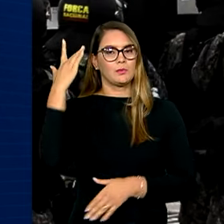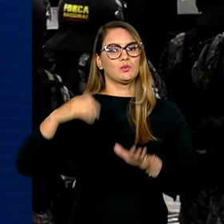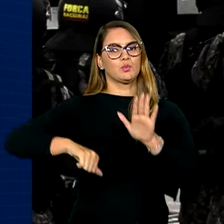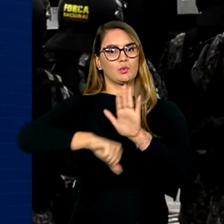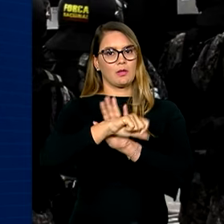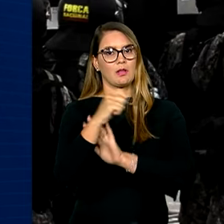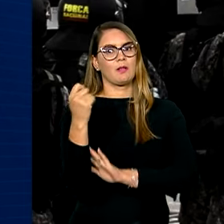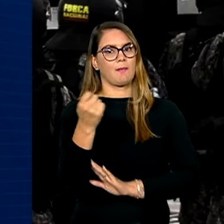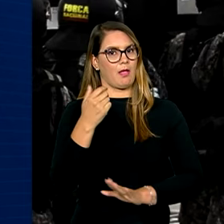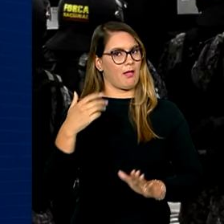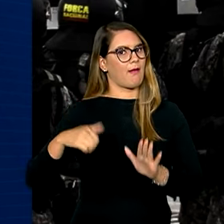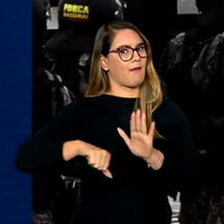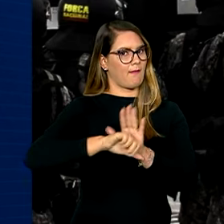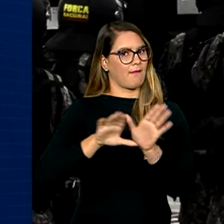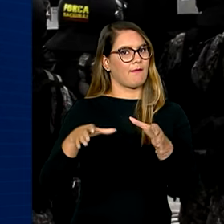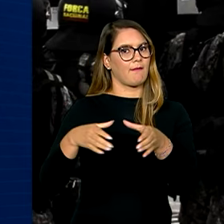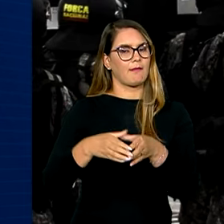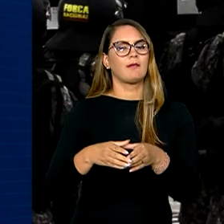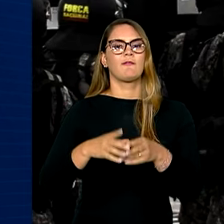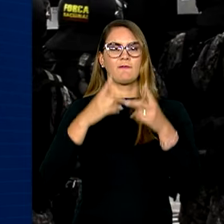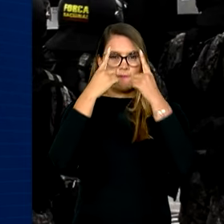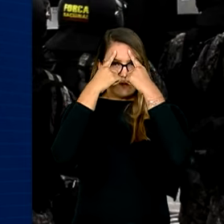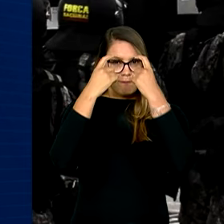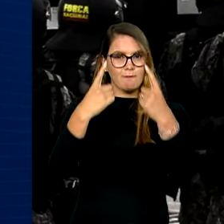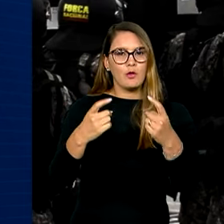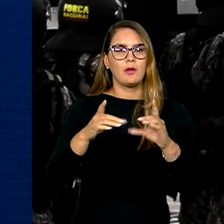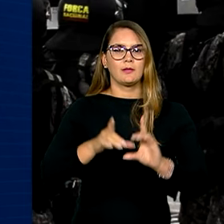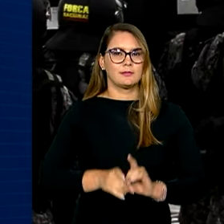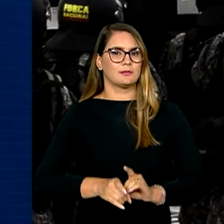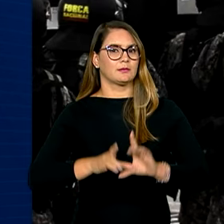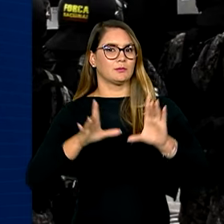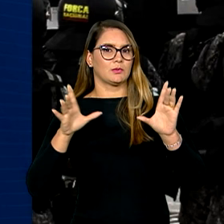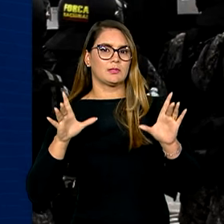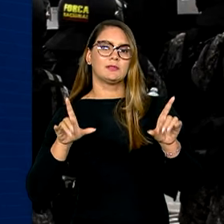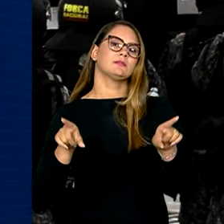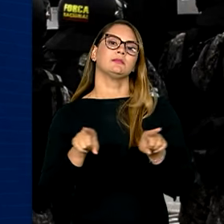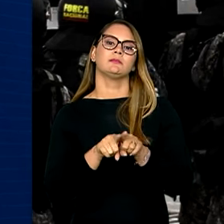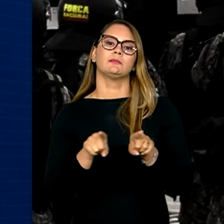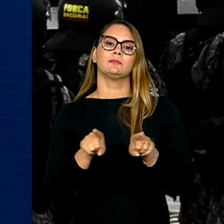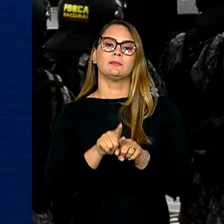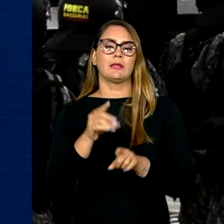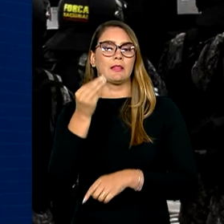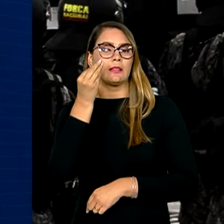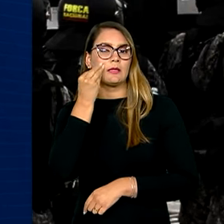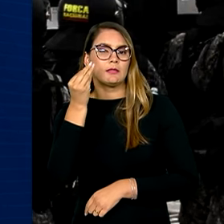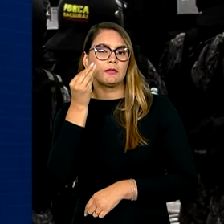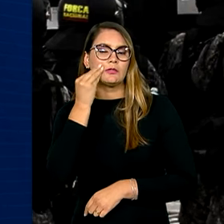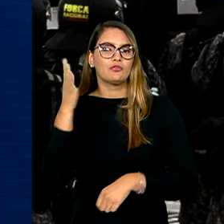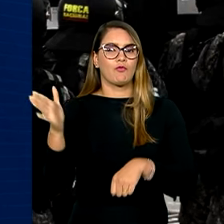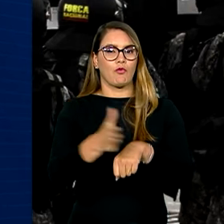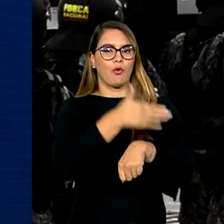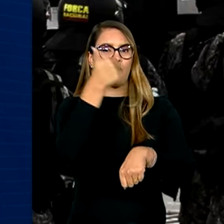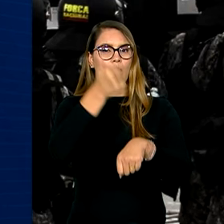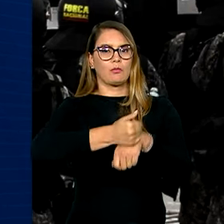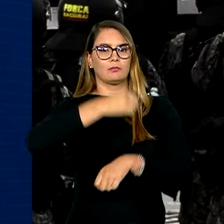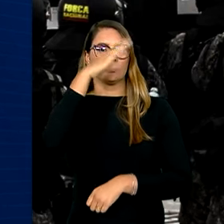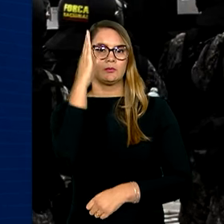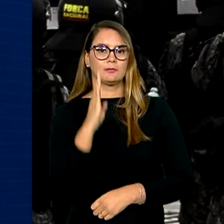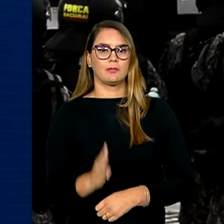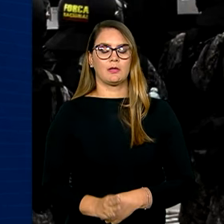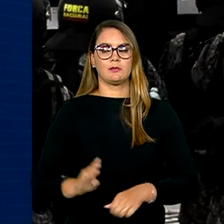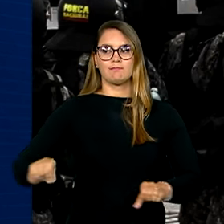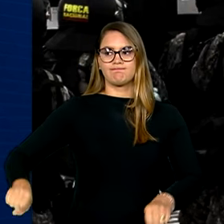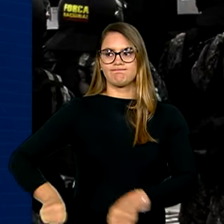associação criminosa, abolição violenta do Estado Democrático de Direito, tentativa de golpe de Estado e